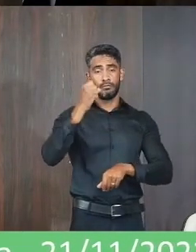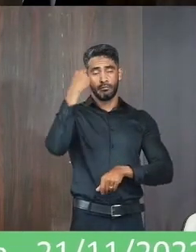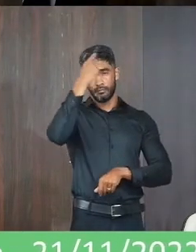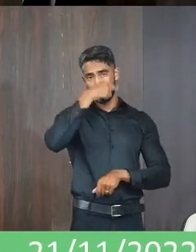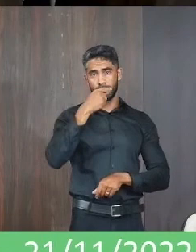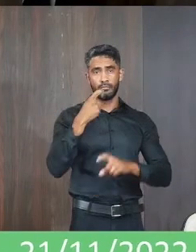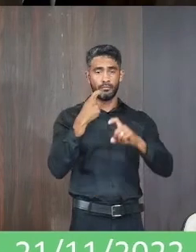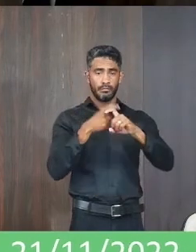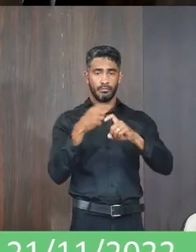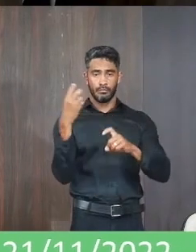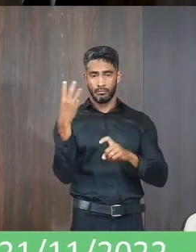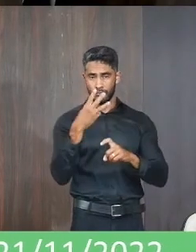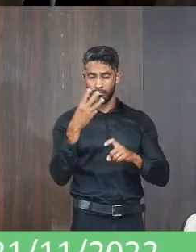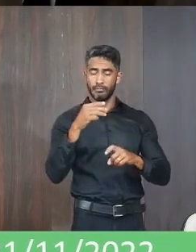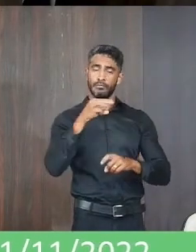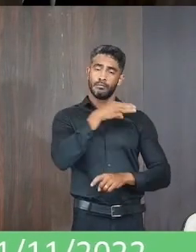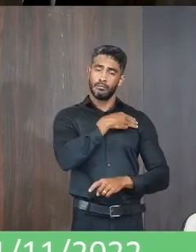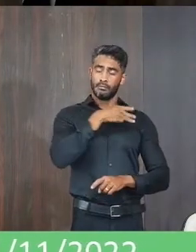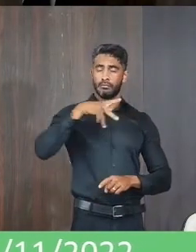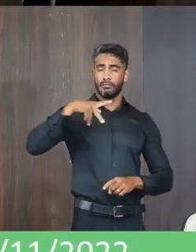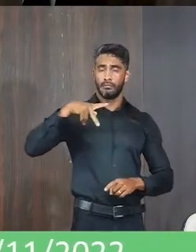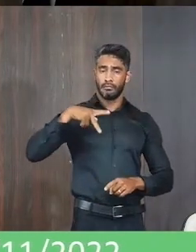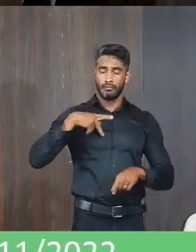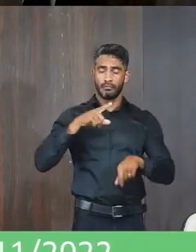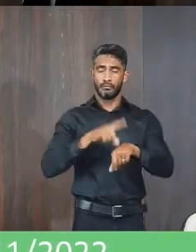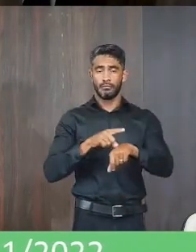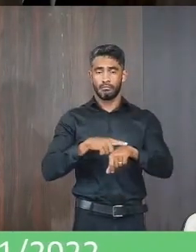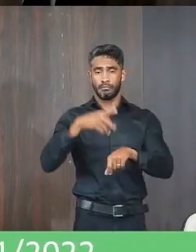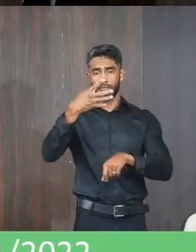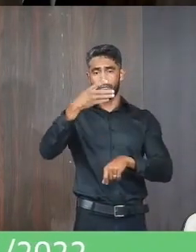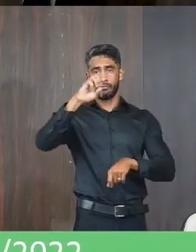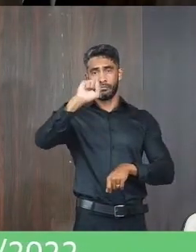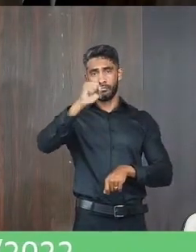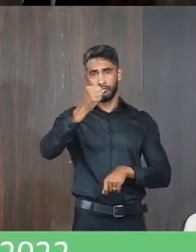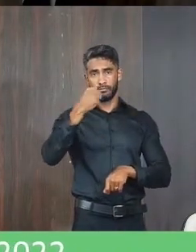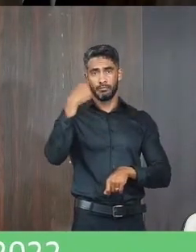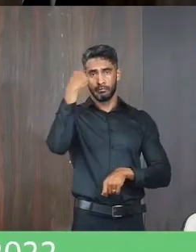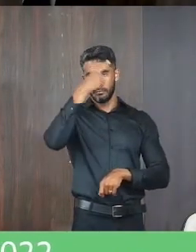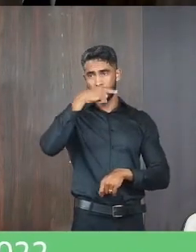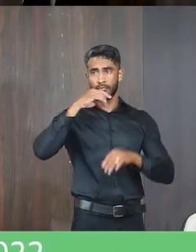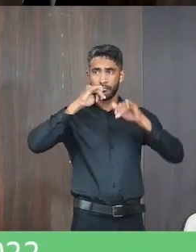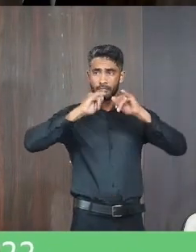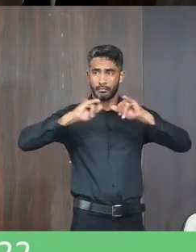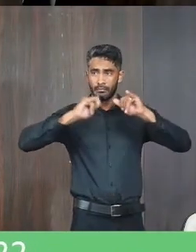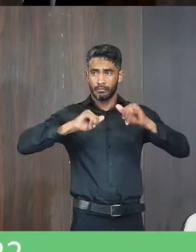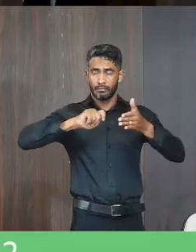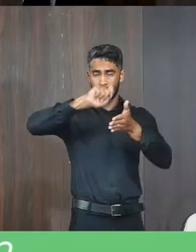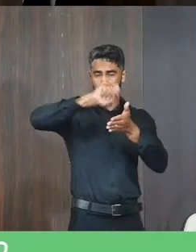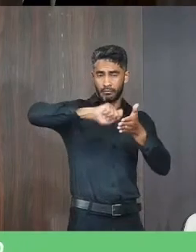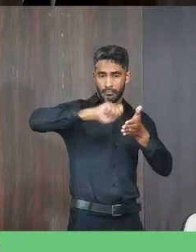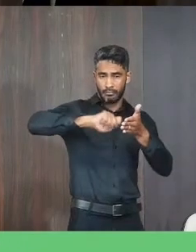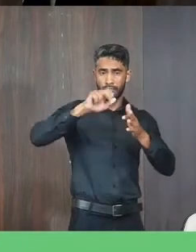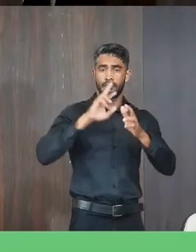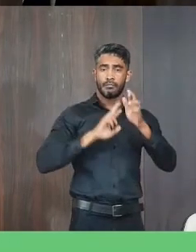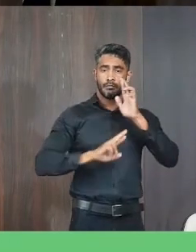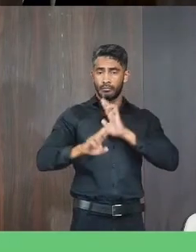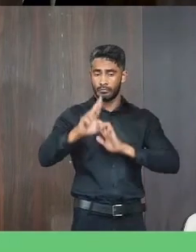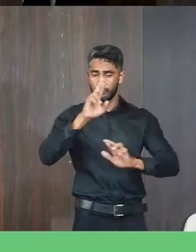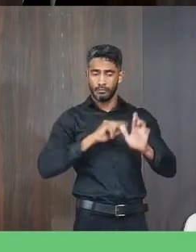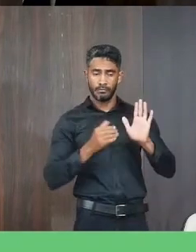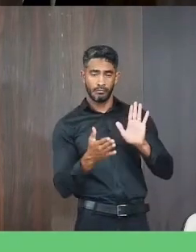3º, remetam ao Ministério Público no prazo de 48 horas, manifestação escrita em relação a esta